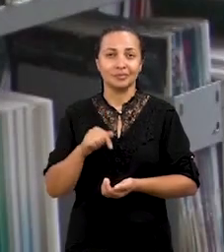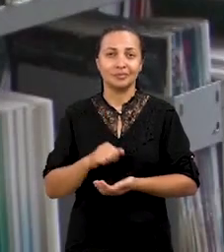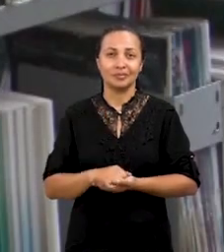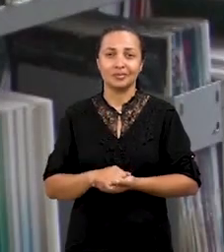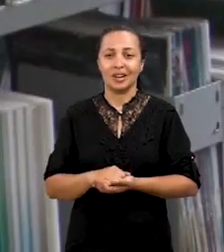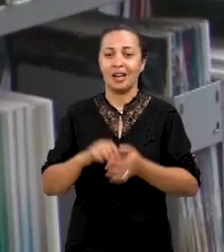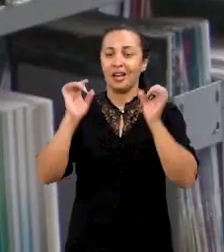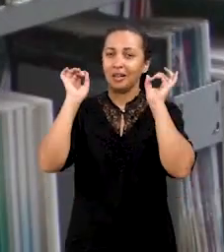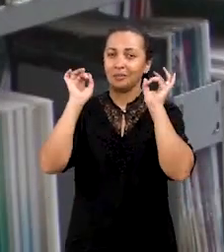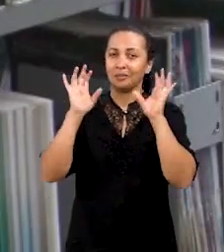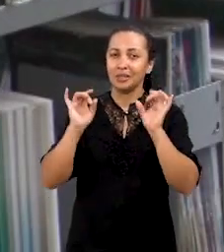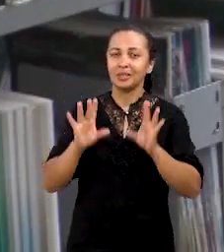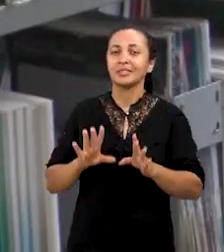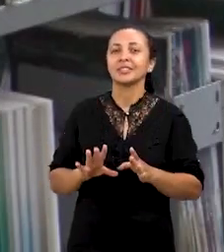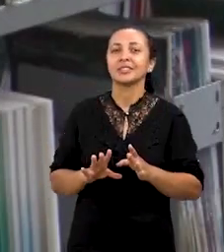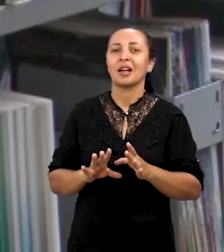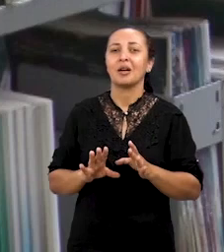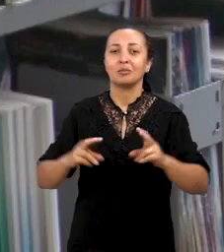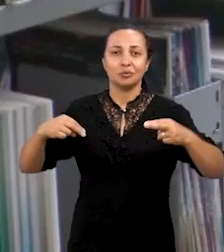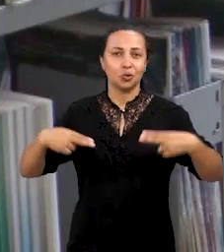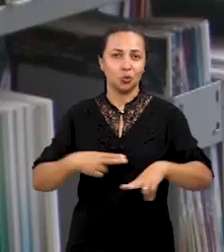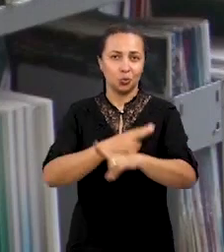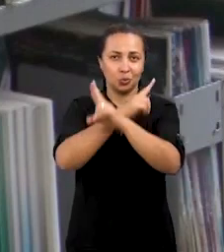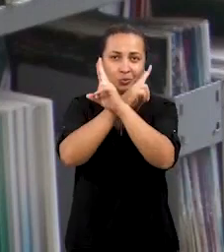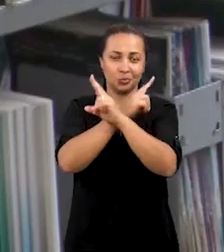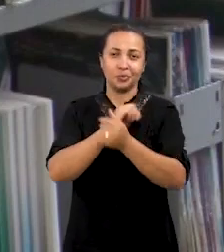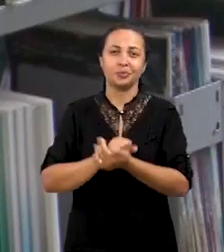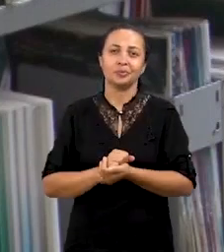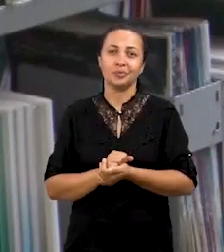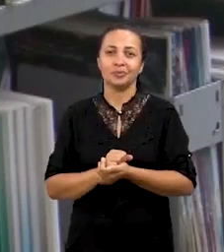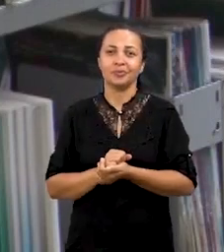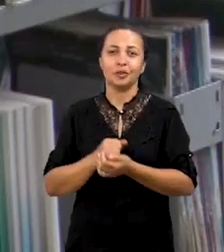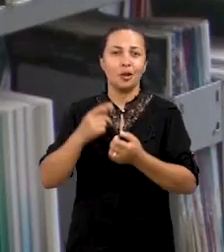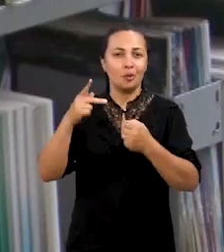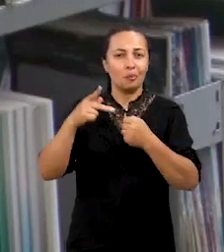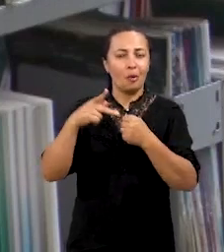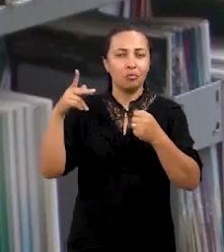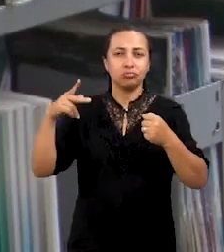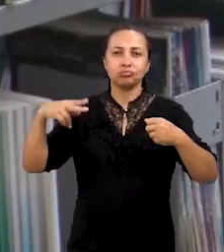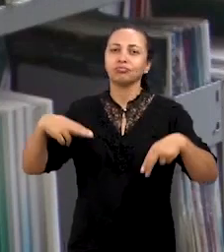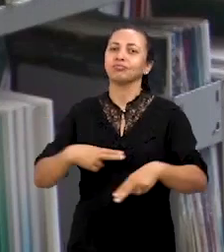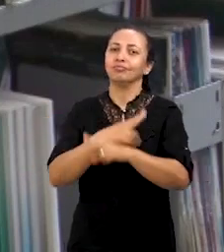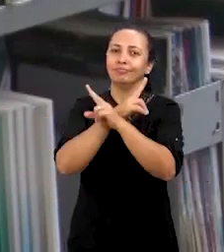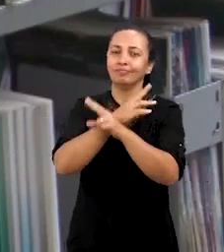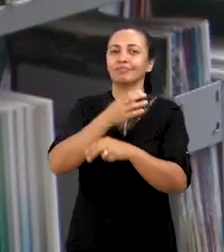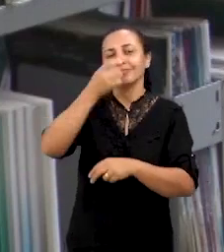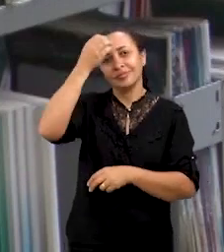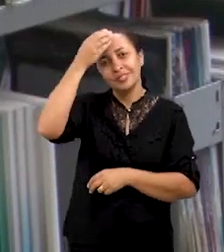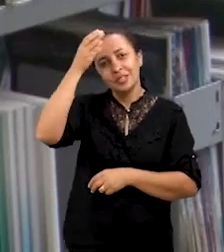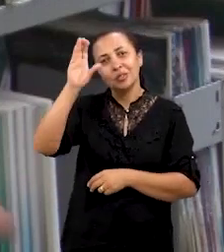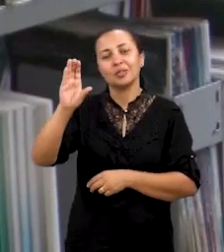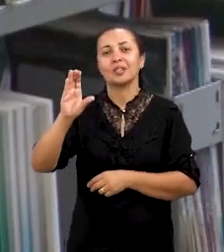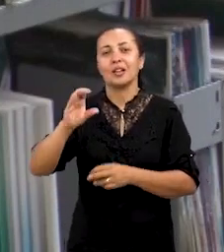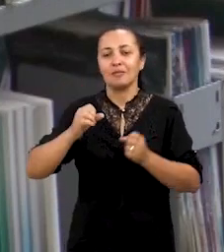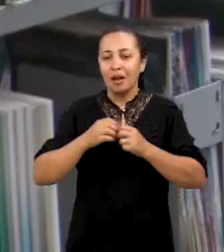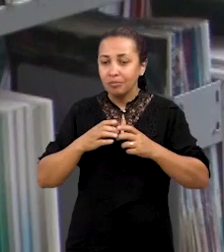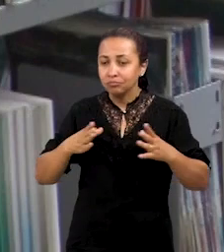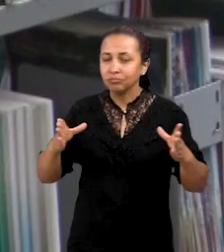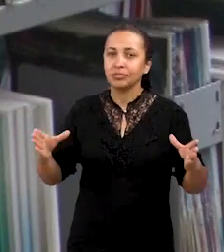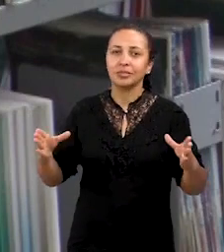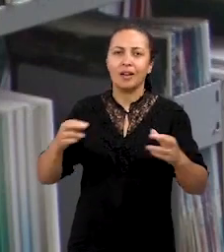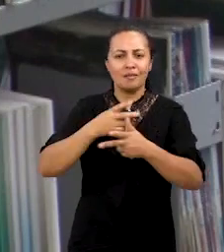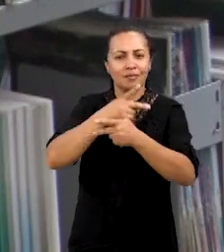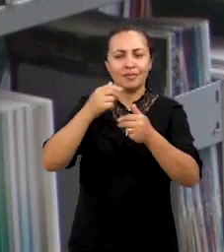Essa especialização na UESB, especialização em educação e diversidade étnico-cultural, ela vem abrangendo diversas